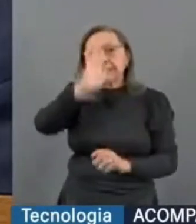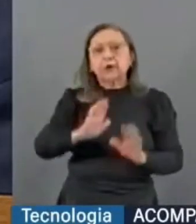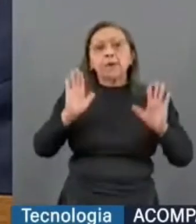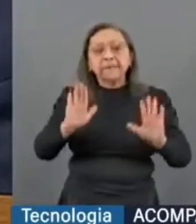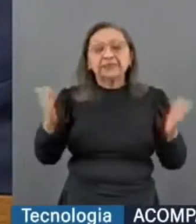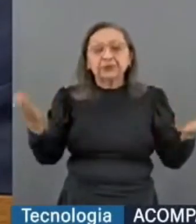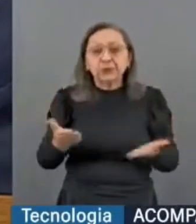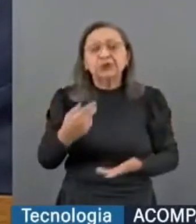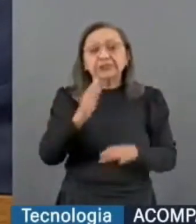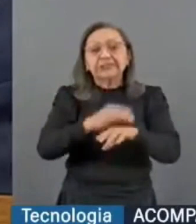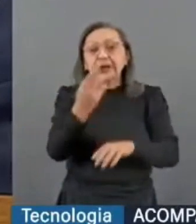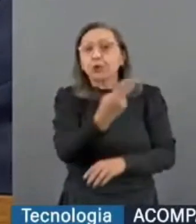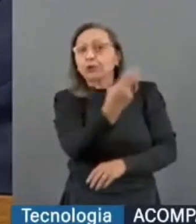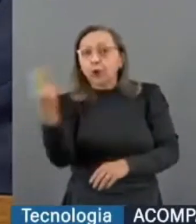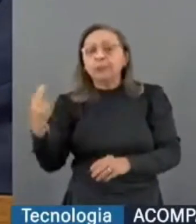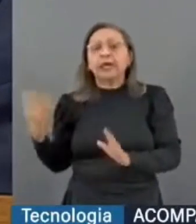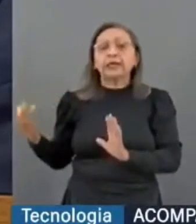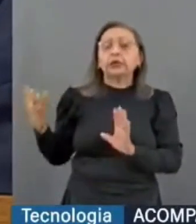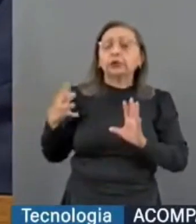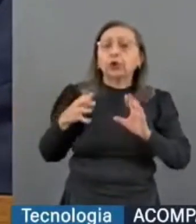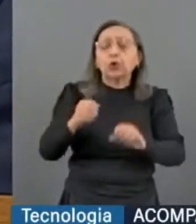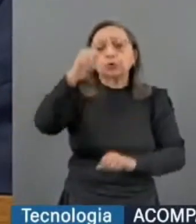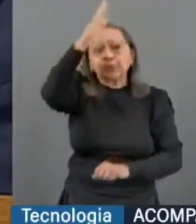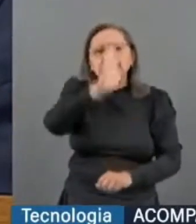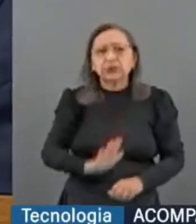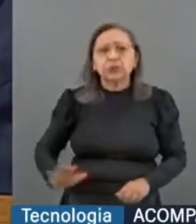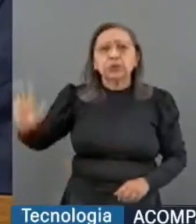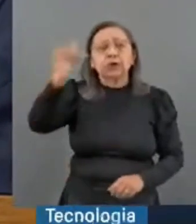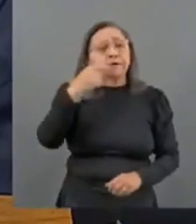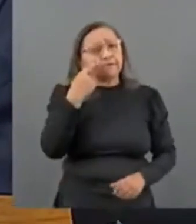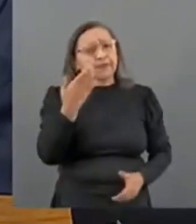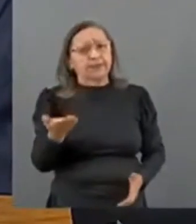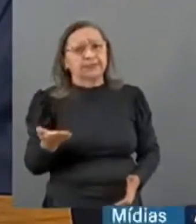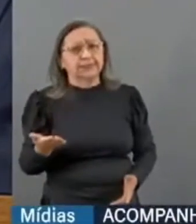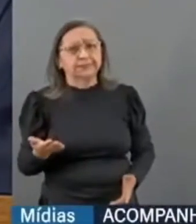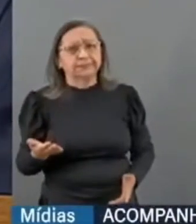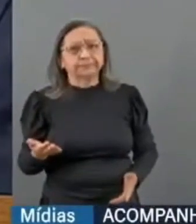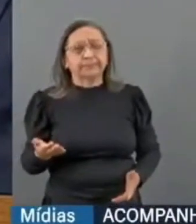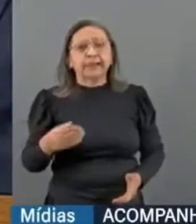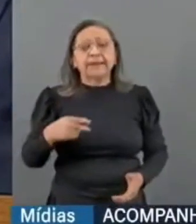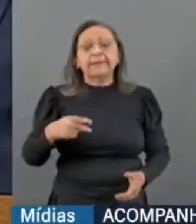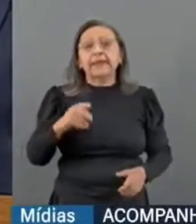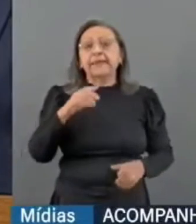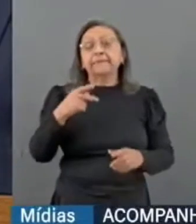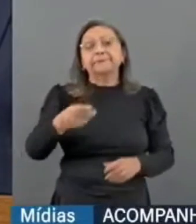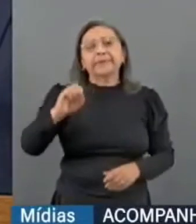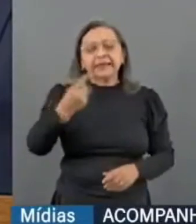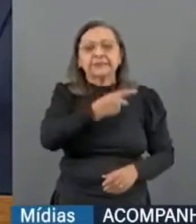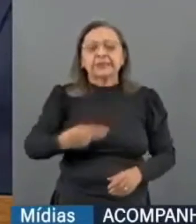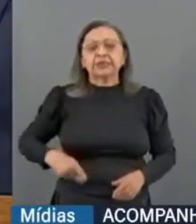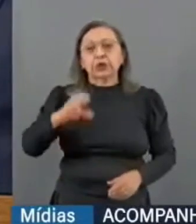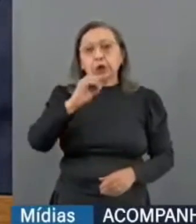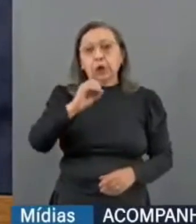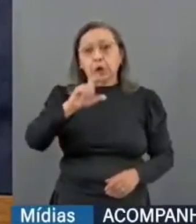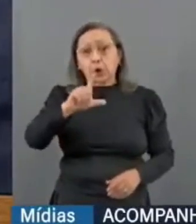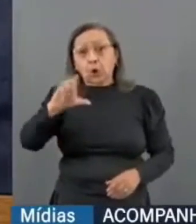hoje o nome do senhor está em todo o território nacional. Veja, o Fernando Collor de Mello indicou, seu primo